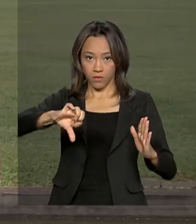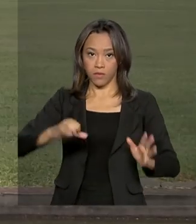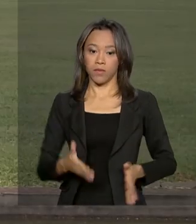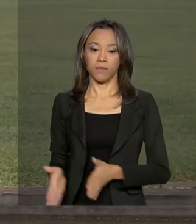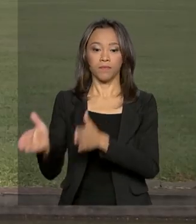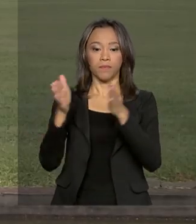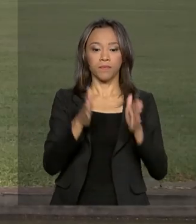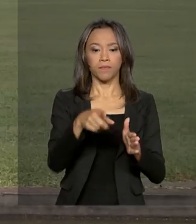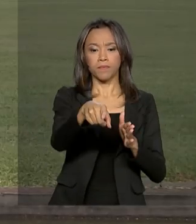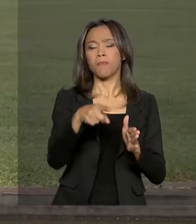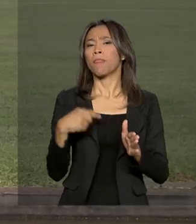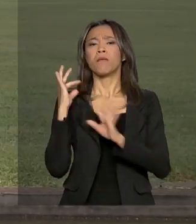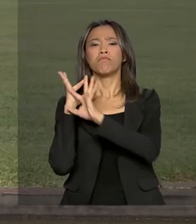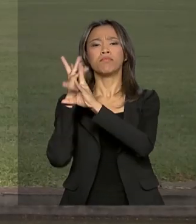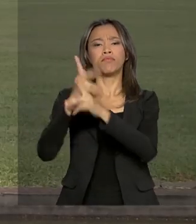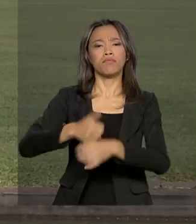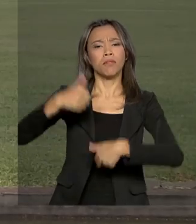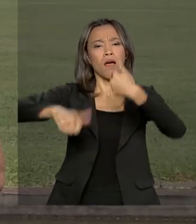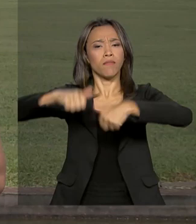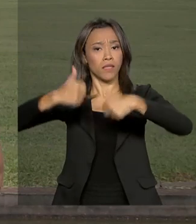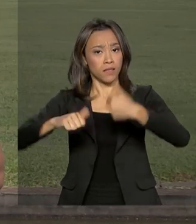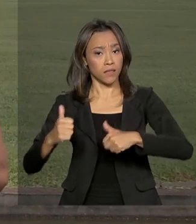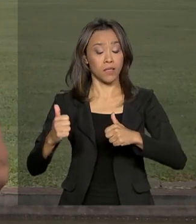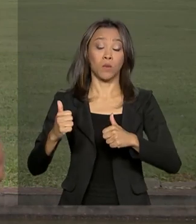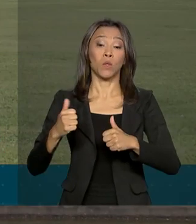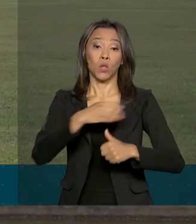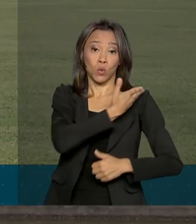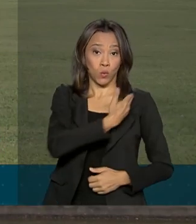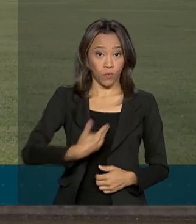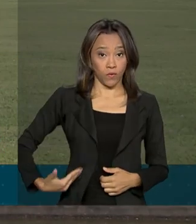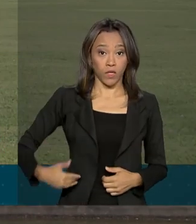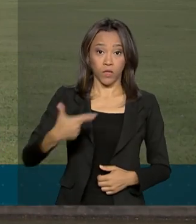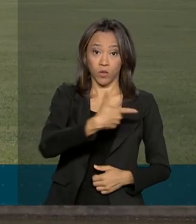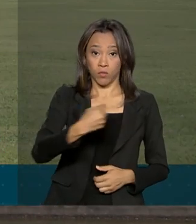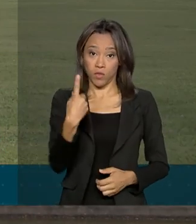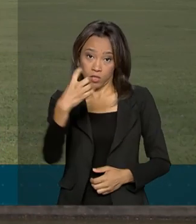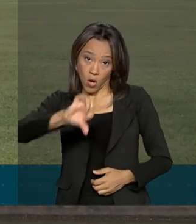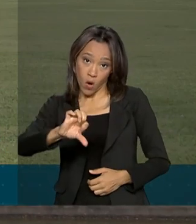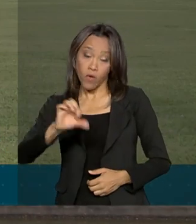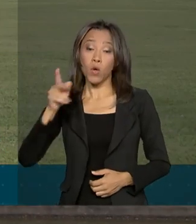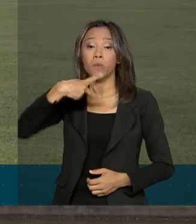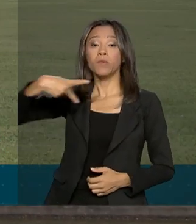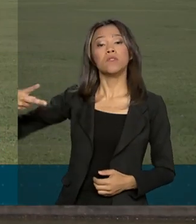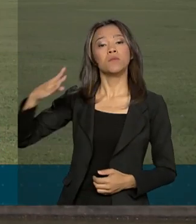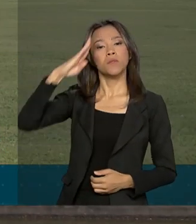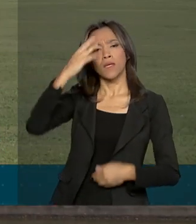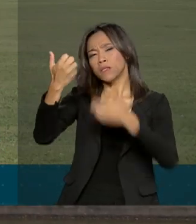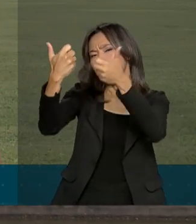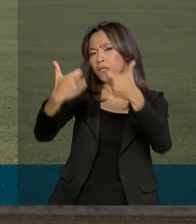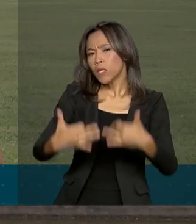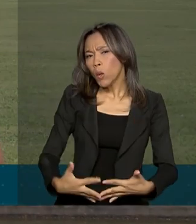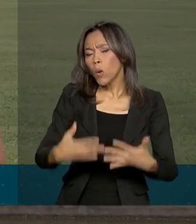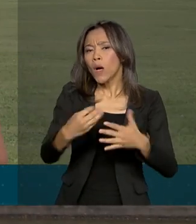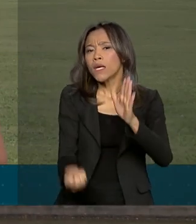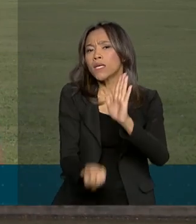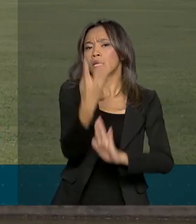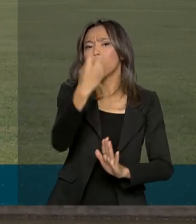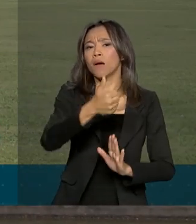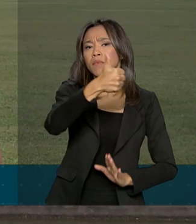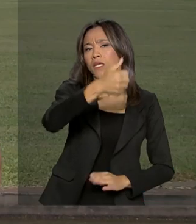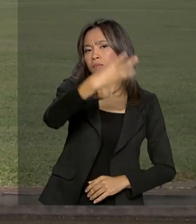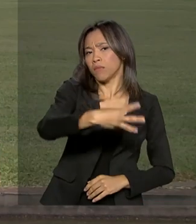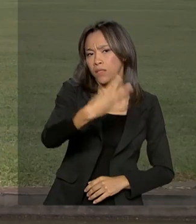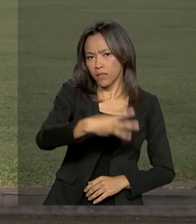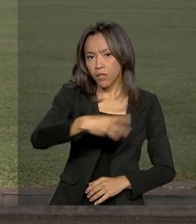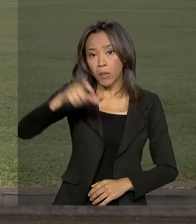No balanço das ações de governo de 2019, o presidente Jair Bolsonaro falou sobre a criação de um décimo terceiro para o